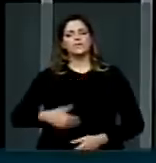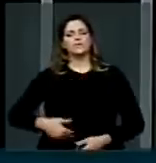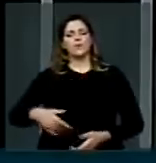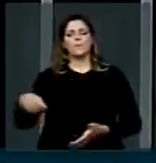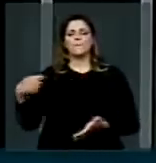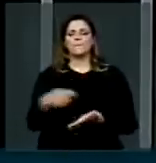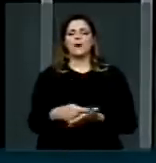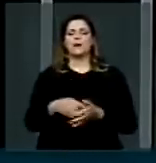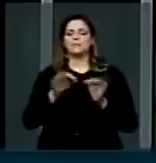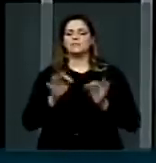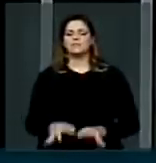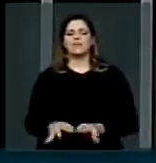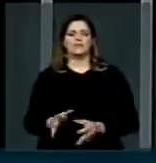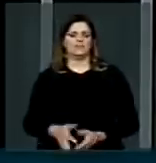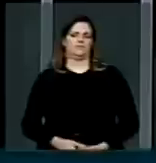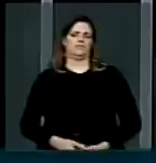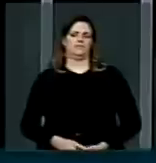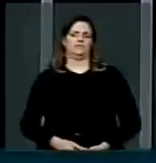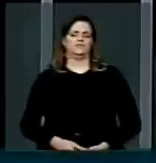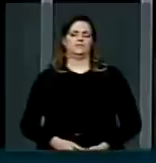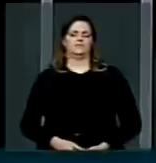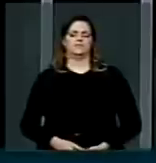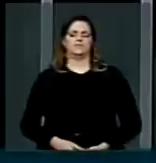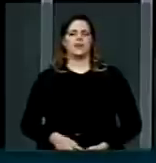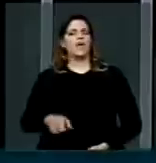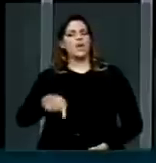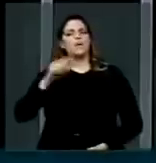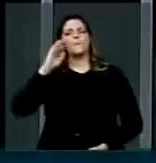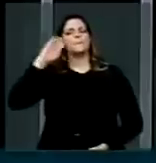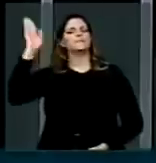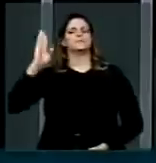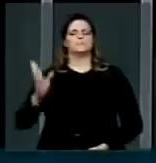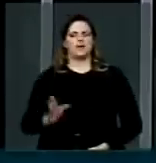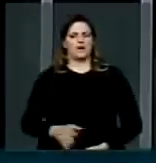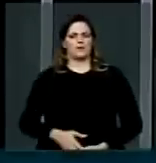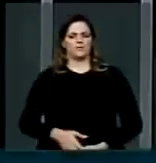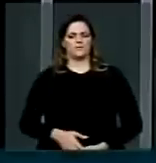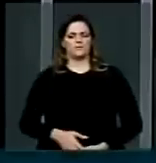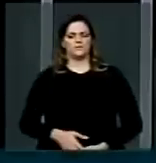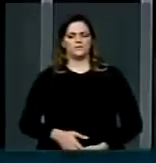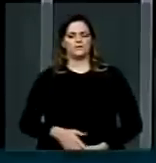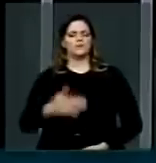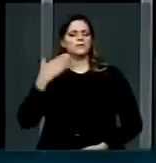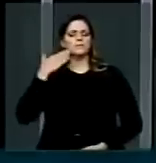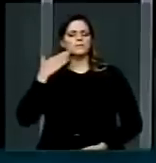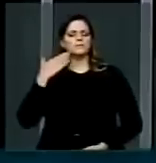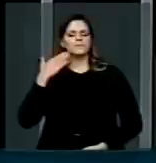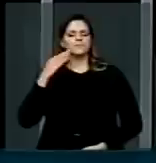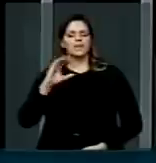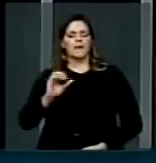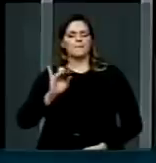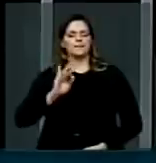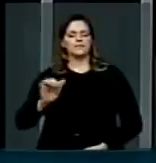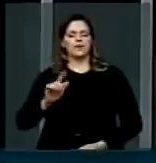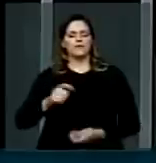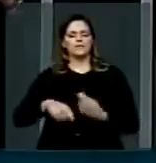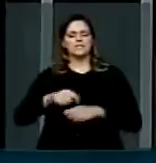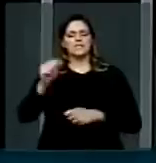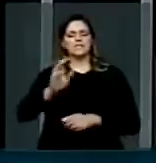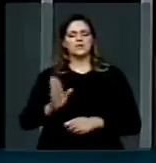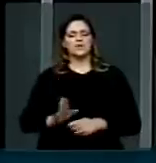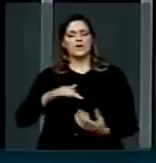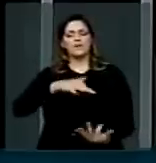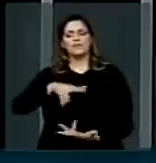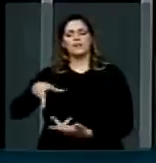religiosamente é o centro da política econômica e quem controla isso é o capital financeiro nacional e